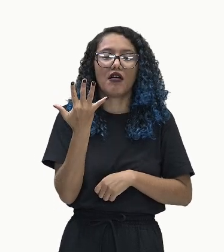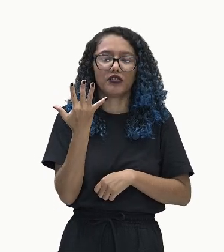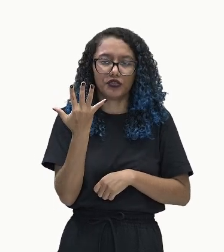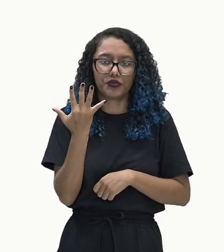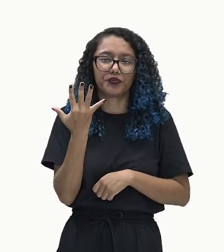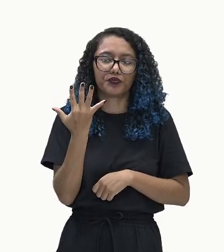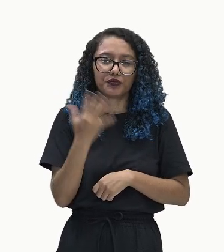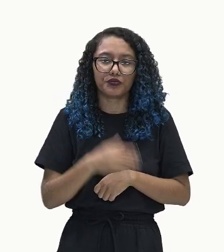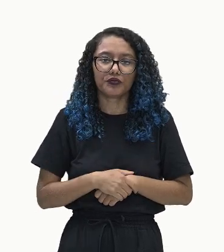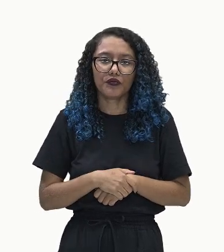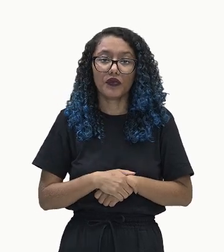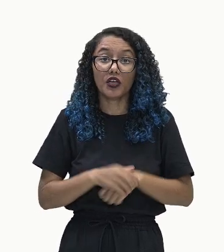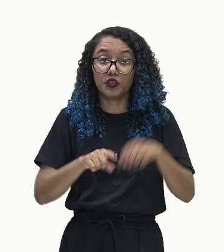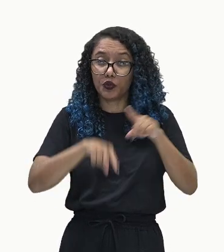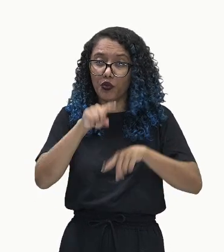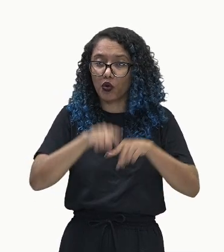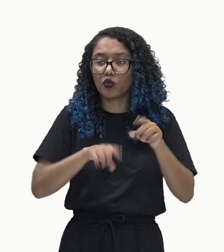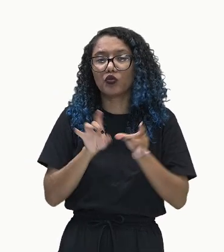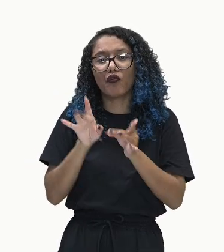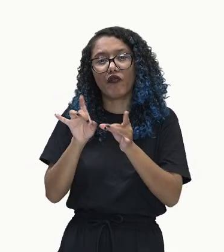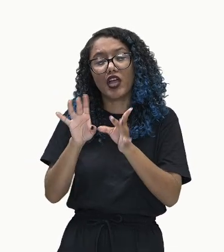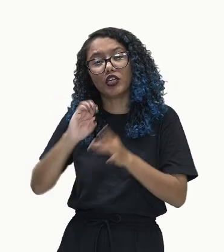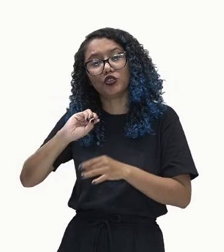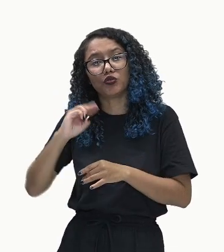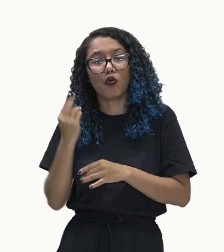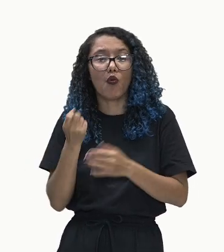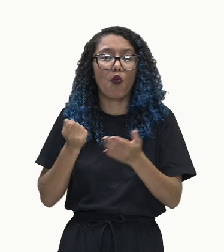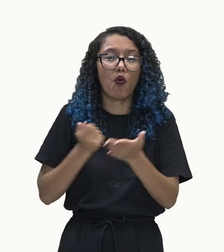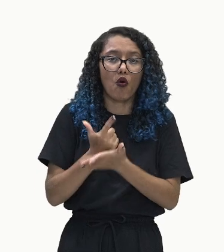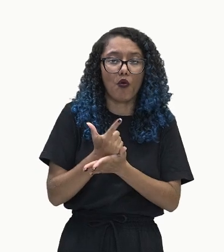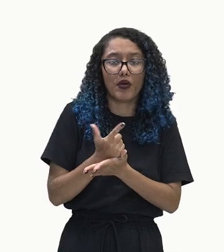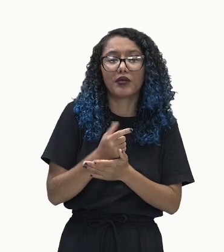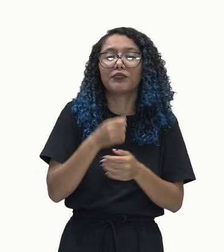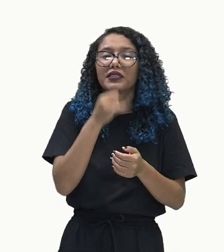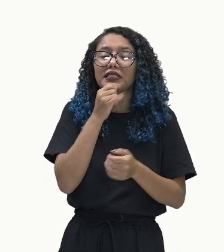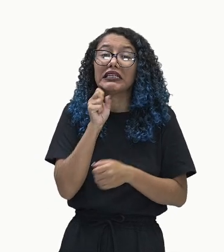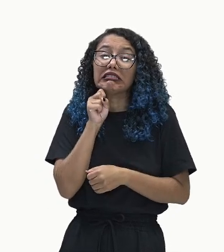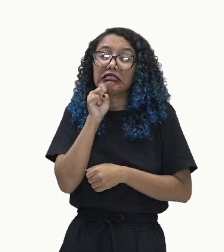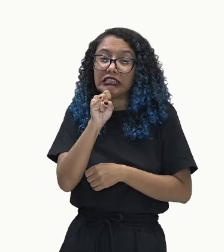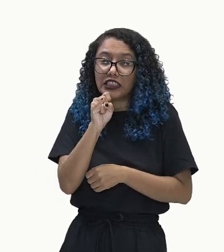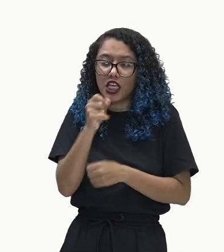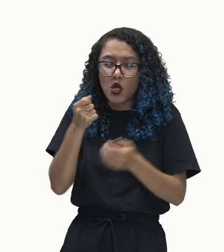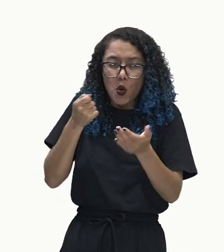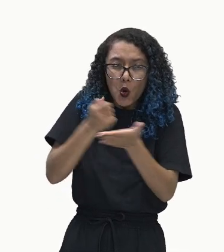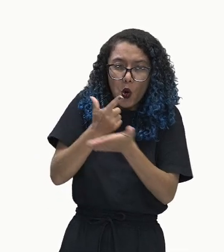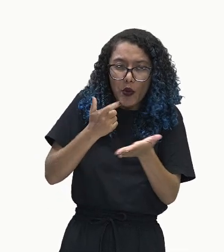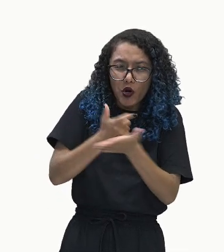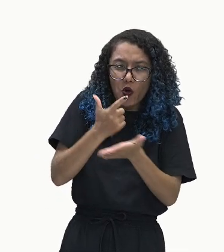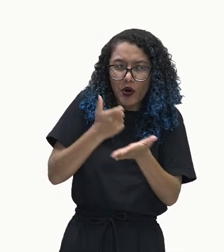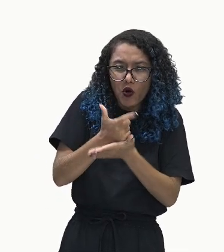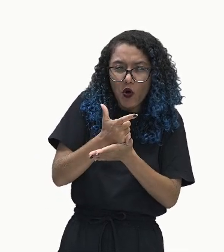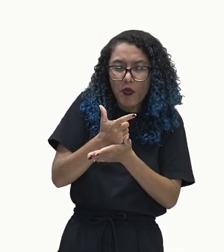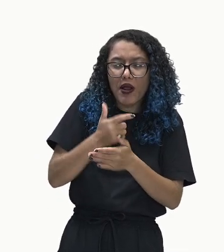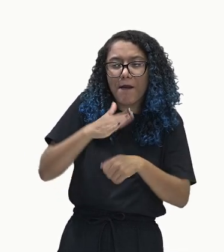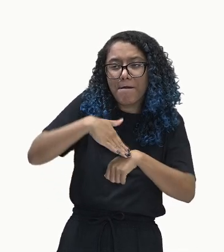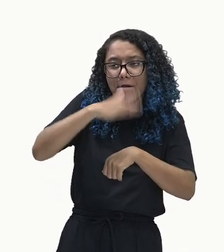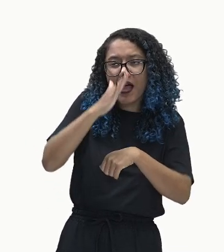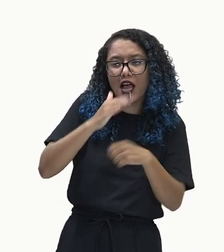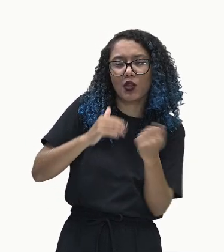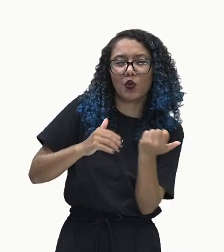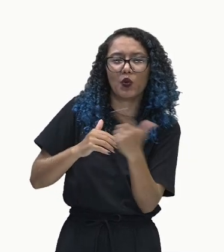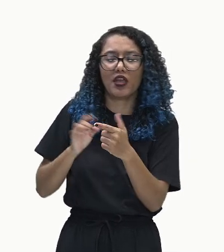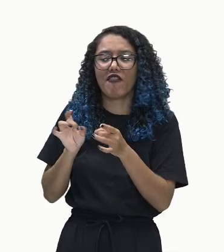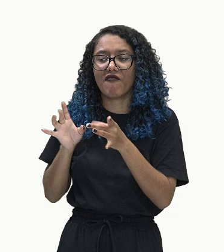produtos que você vende e que você compra. Quanto mais você compra do que você vende, você tem uma balança